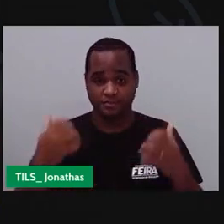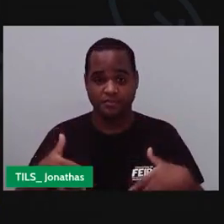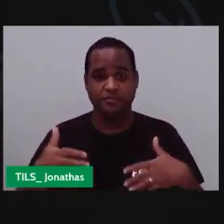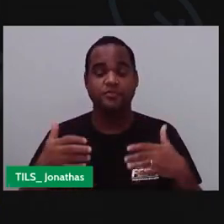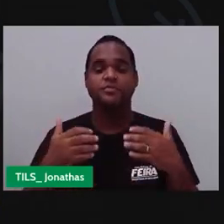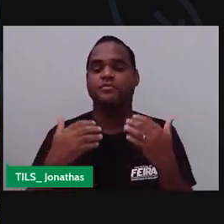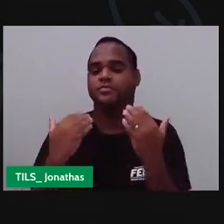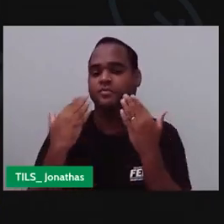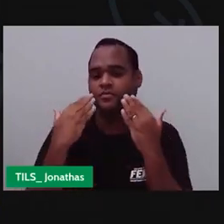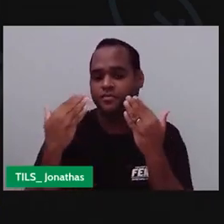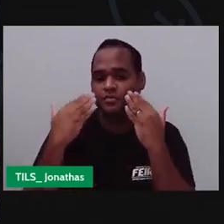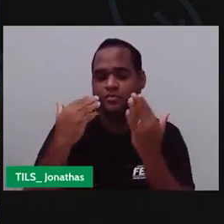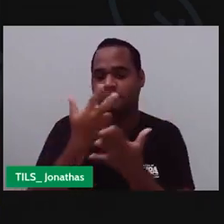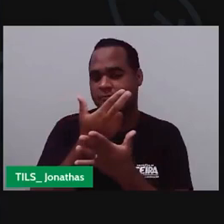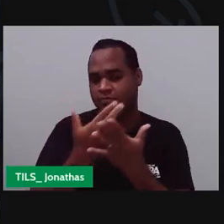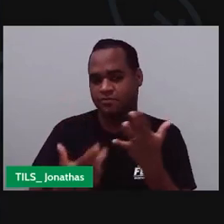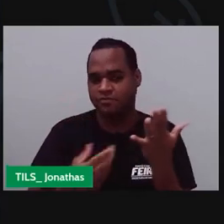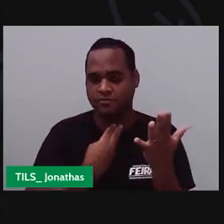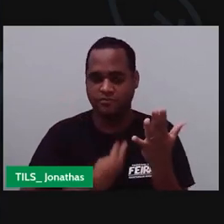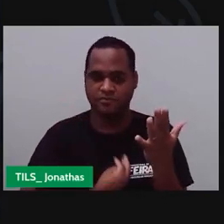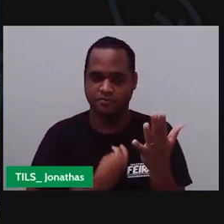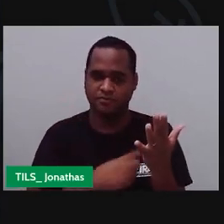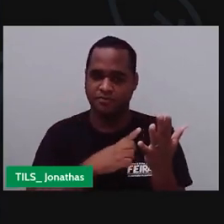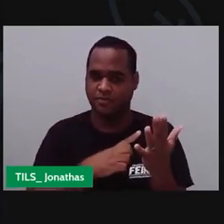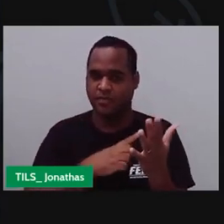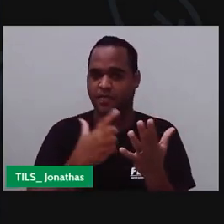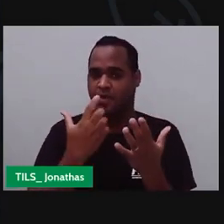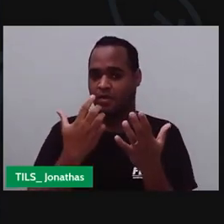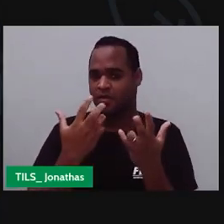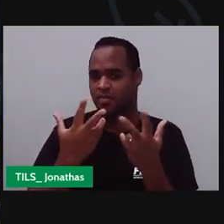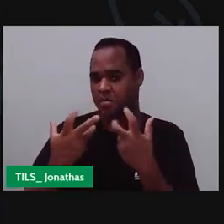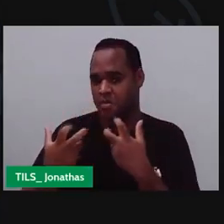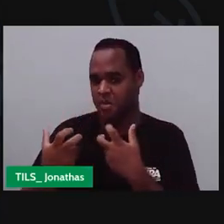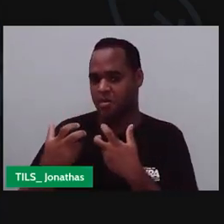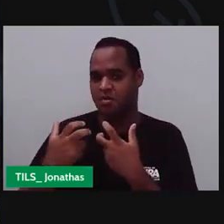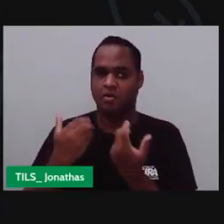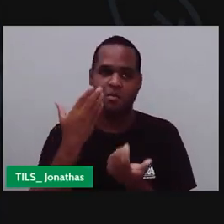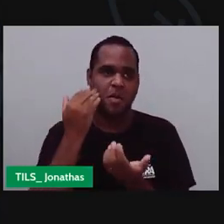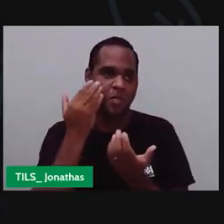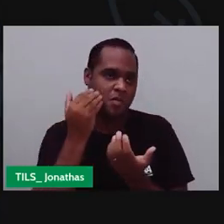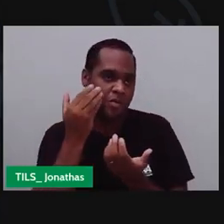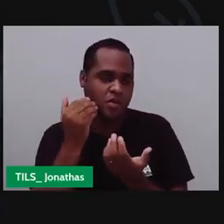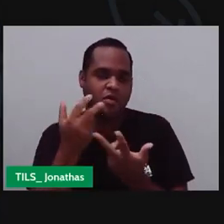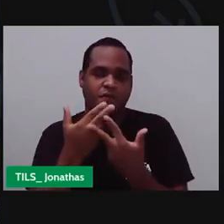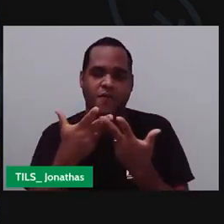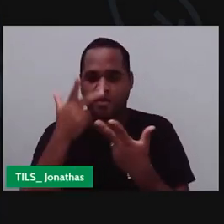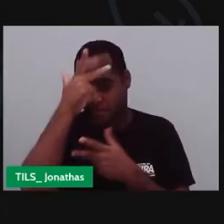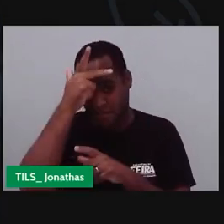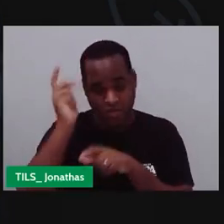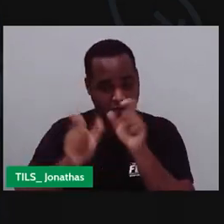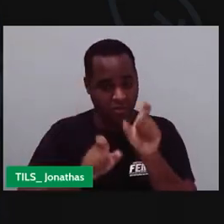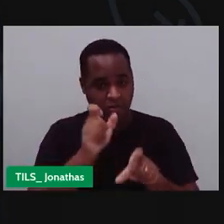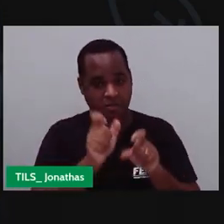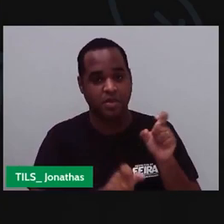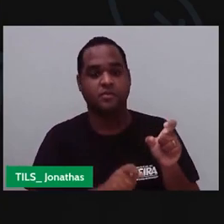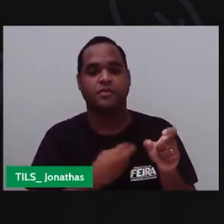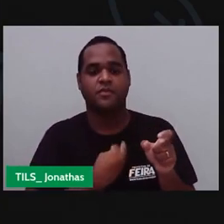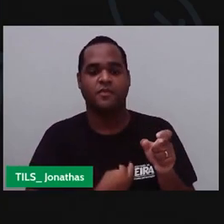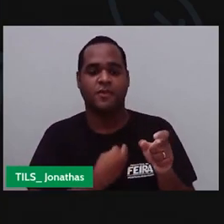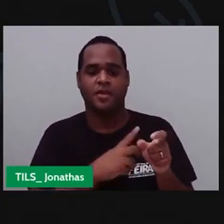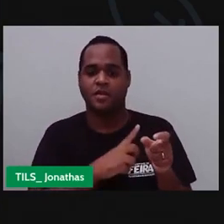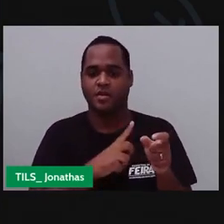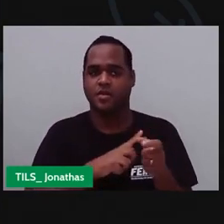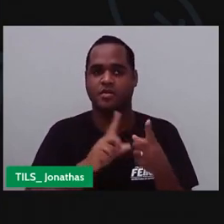diferenças Que a gente Observa Nas pessoas Nas características Físicas Nas